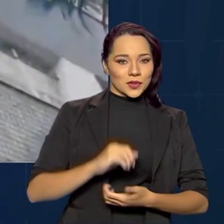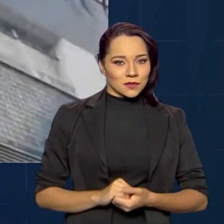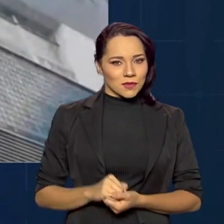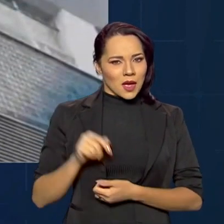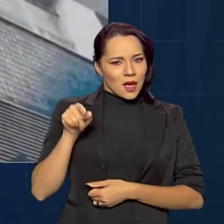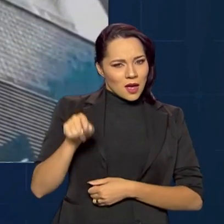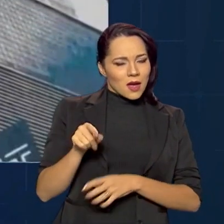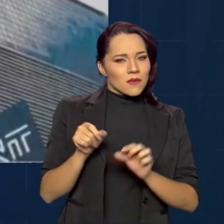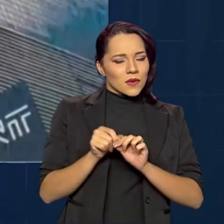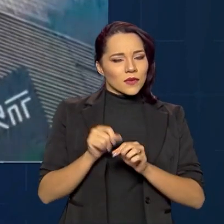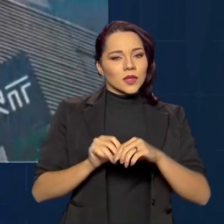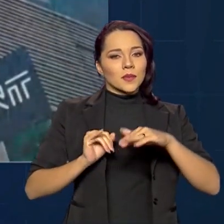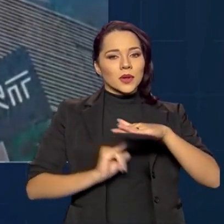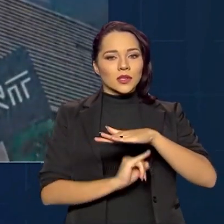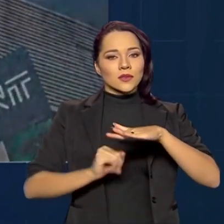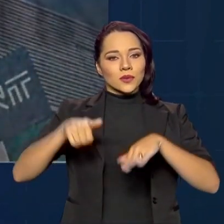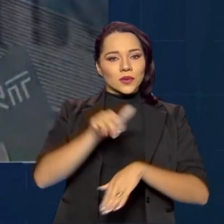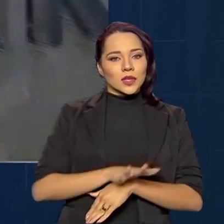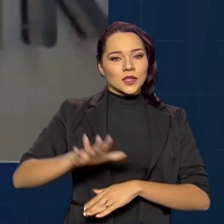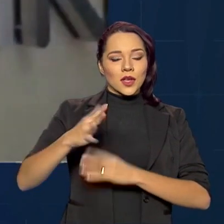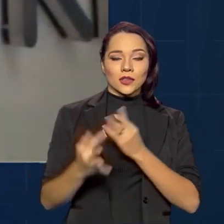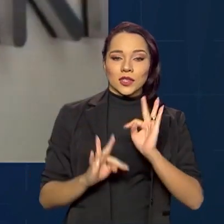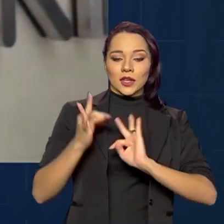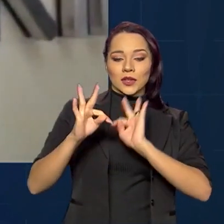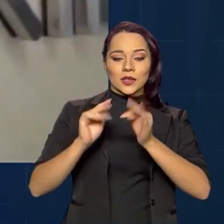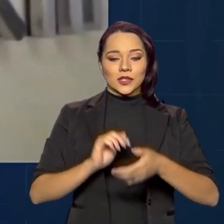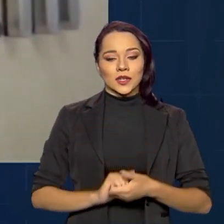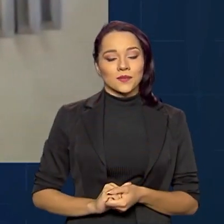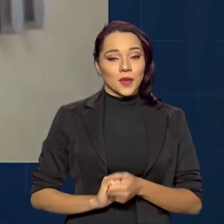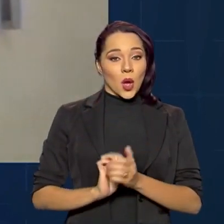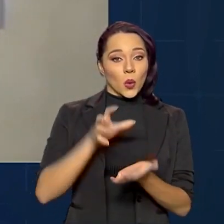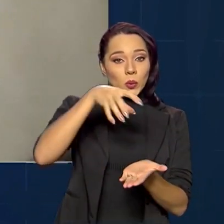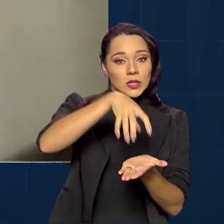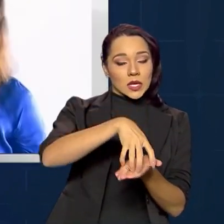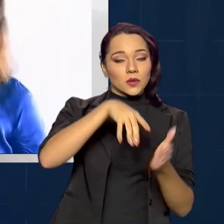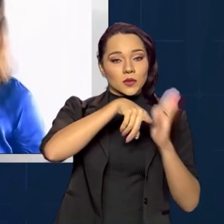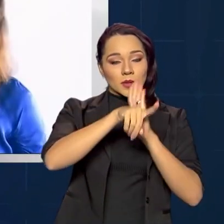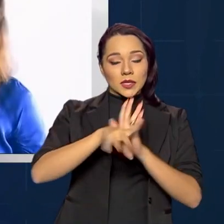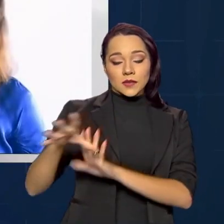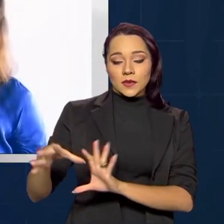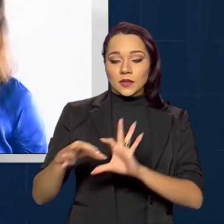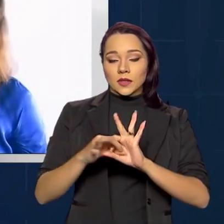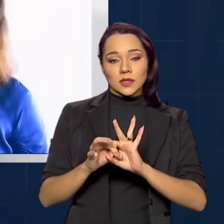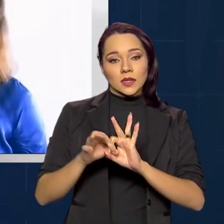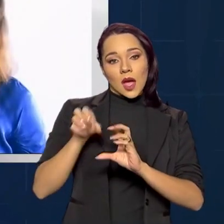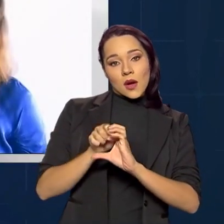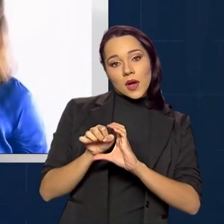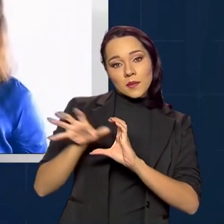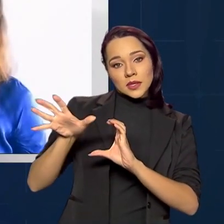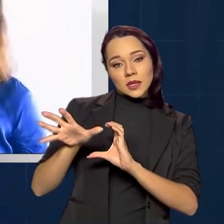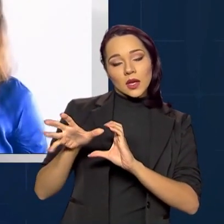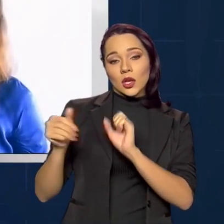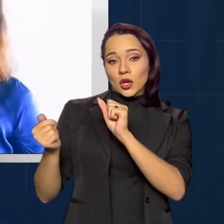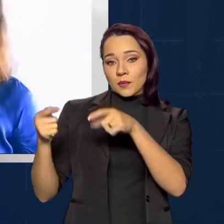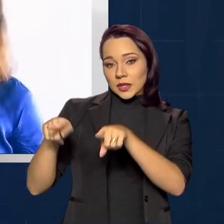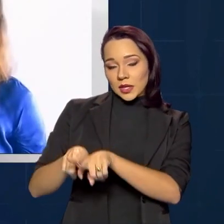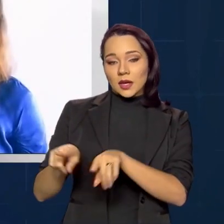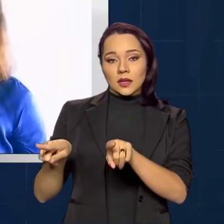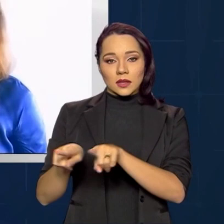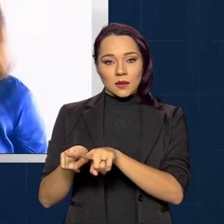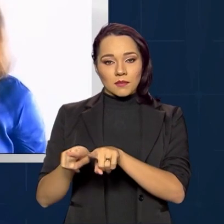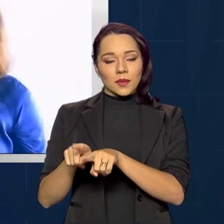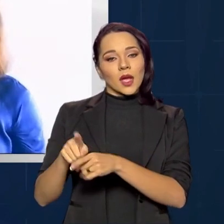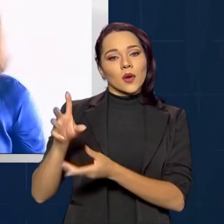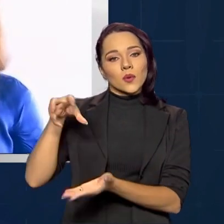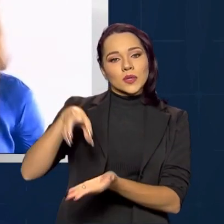ação foi realizada pelo Instituto Nacional de Tecnologia, uma unidade de pesquisa vinculada ao MCTI, em parceria também com o